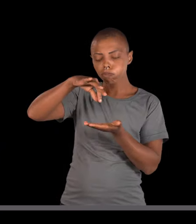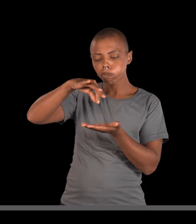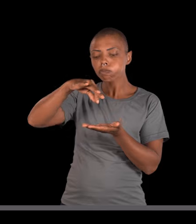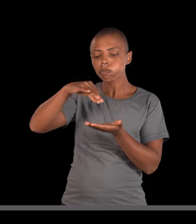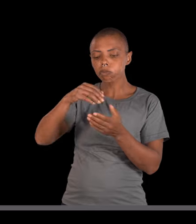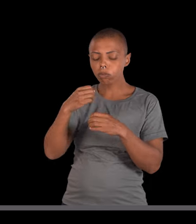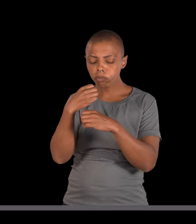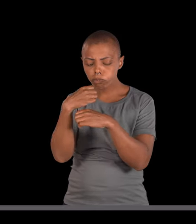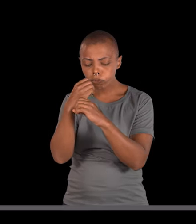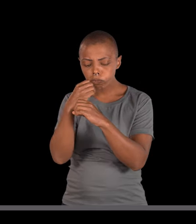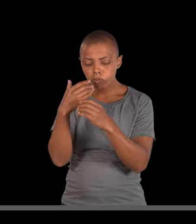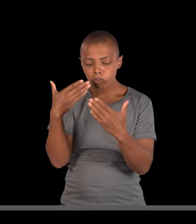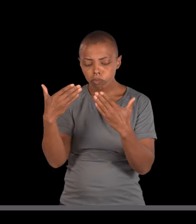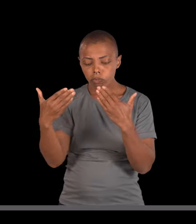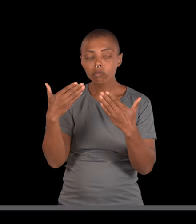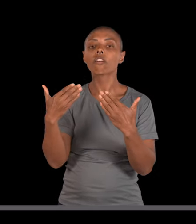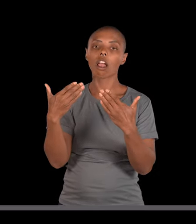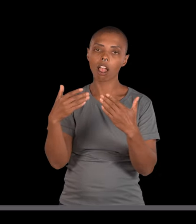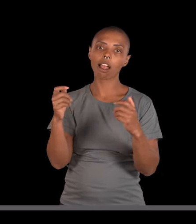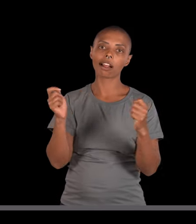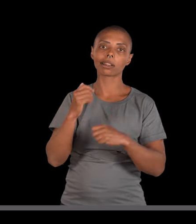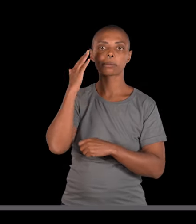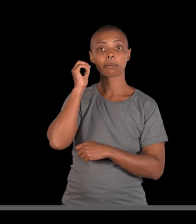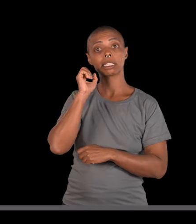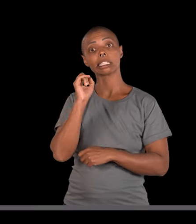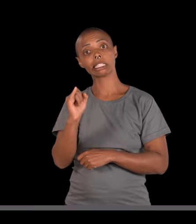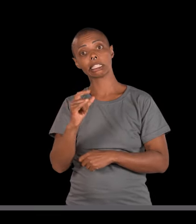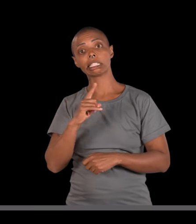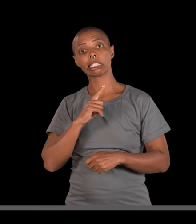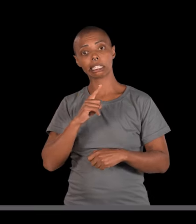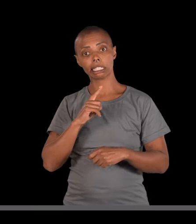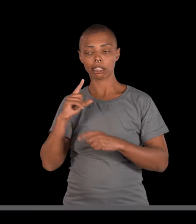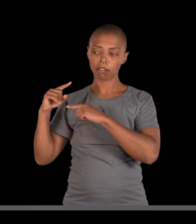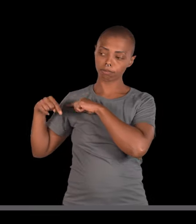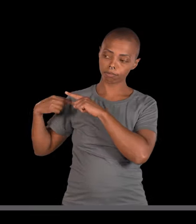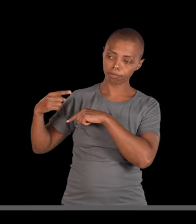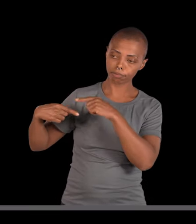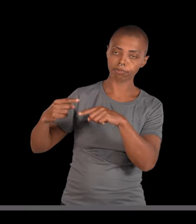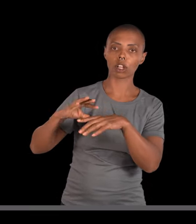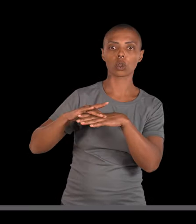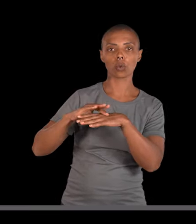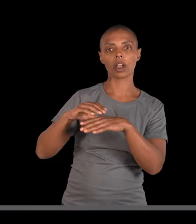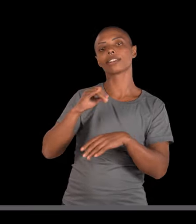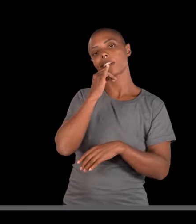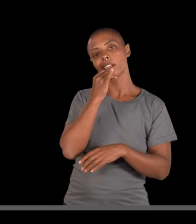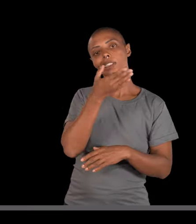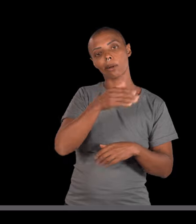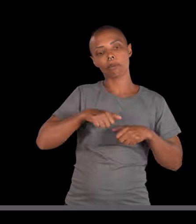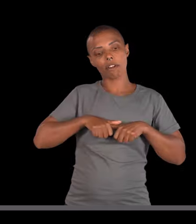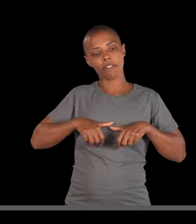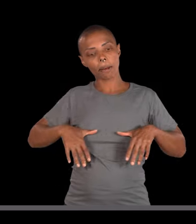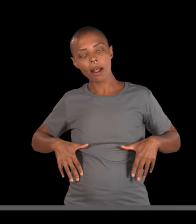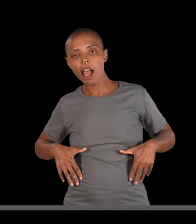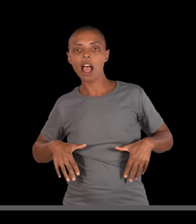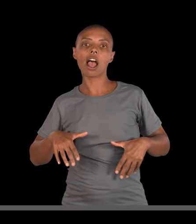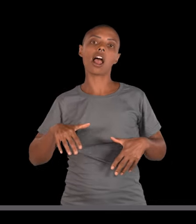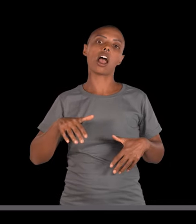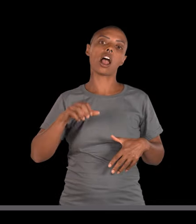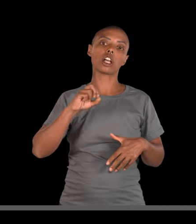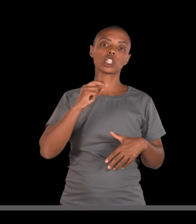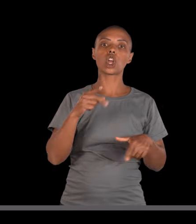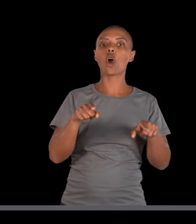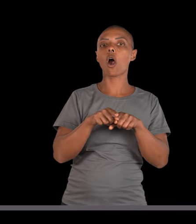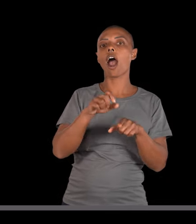gota de sangue vai pra análise e ali você já consegue saber se a criança tem alguns problemas genéticos, como é o caso da fibrose